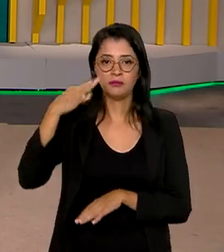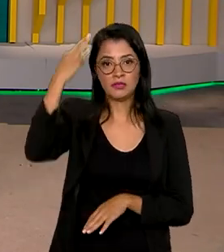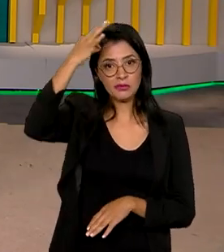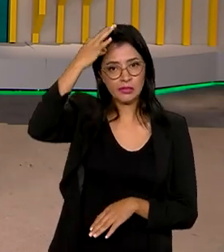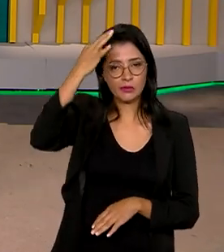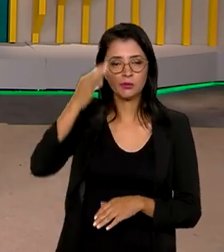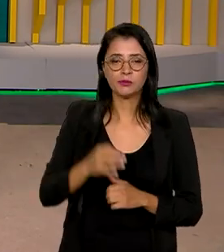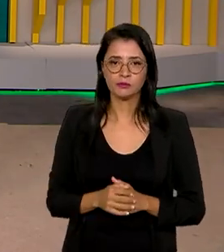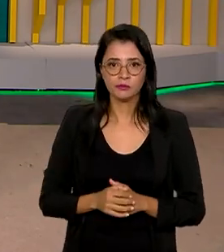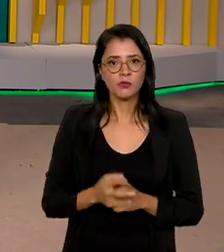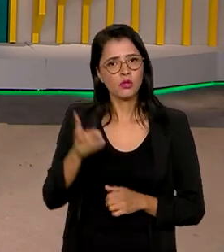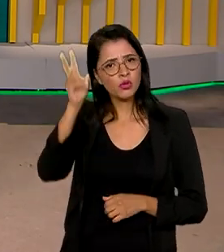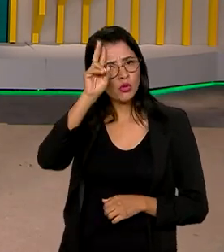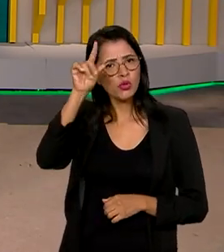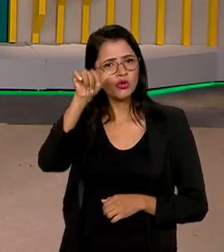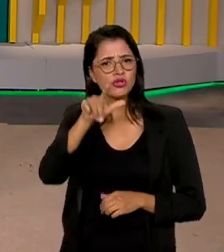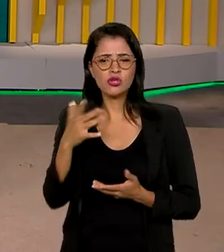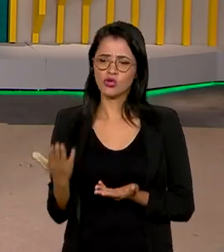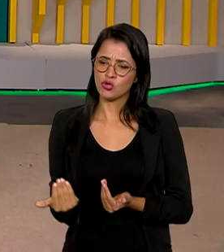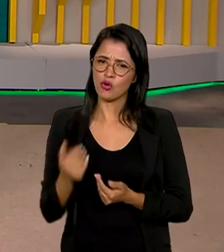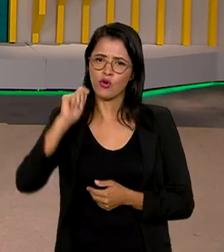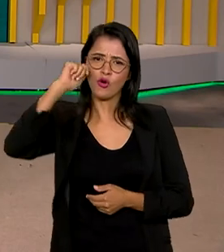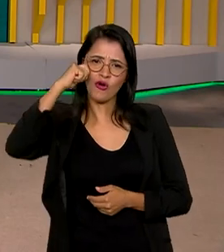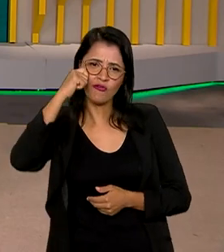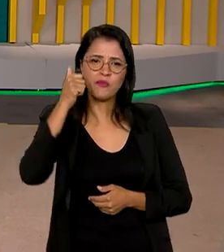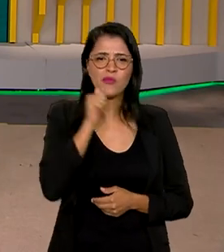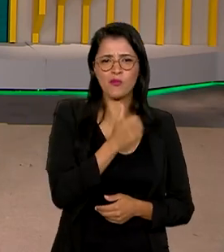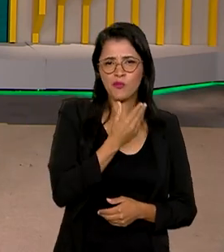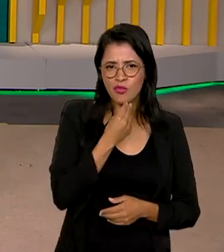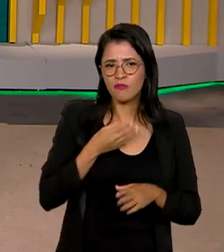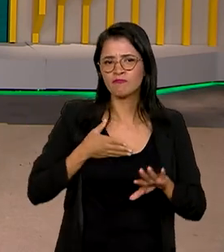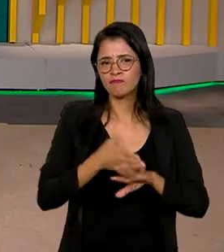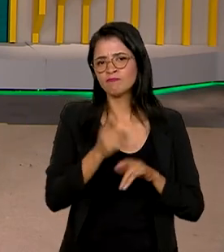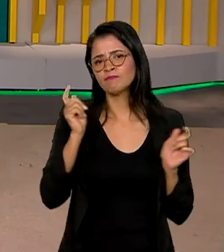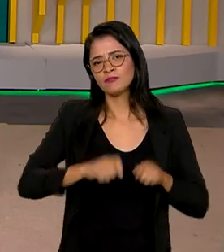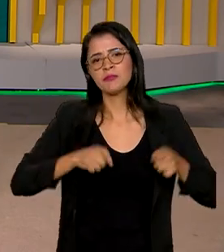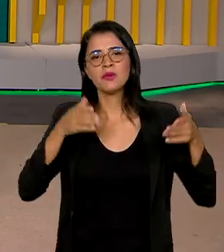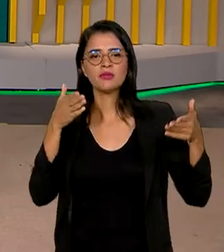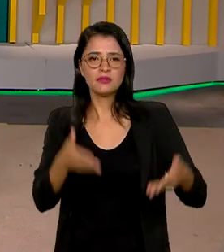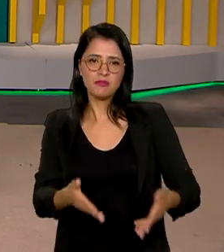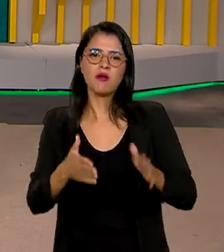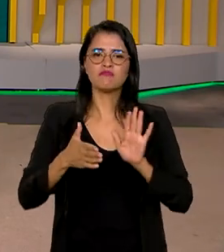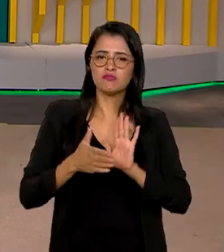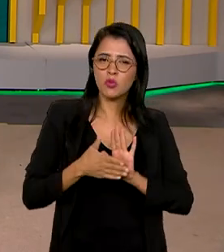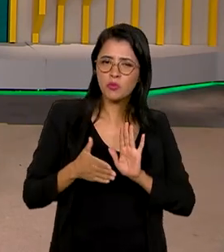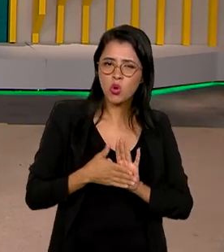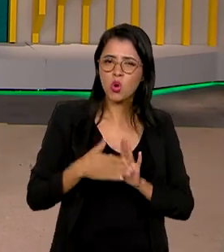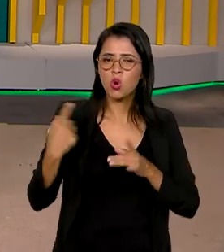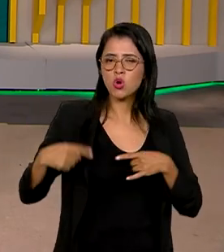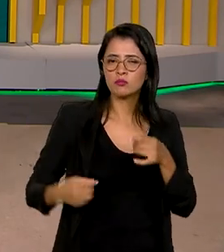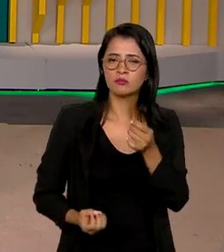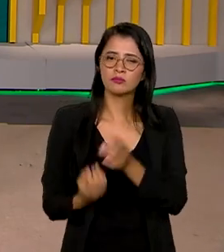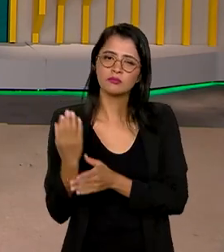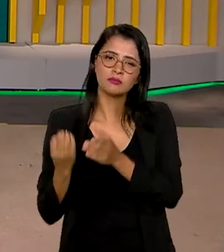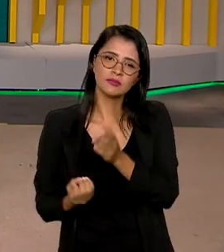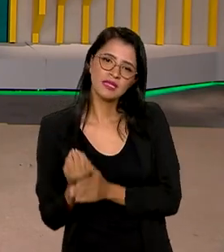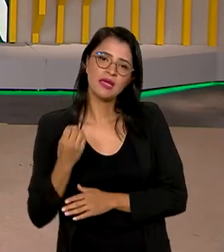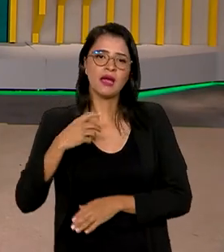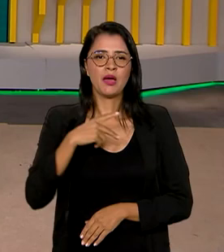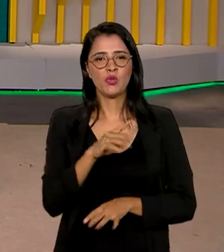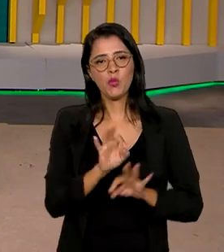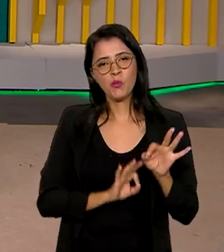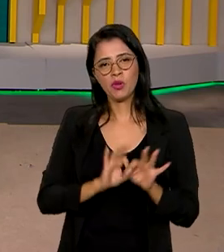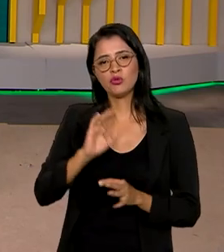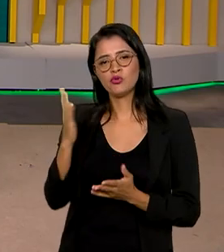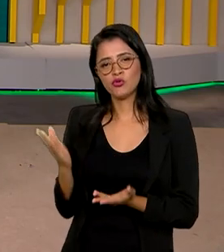Santo. Foram dois dias em que jovens negros e negras puderam participar com propostas para a elaboração do Plano